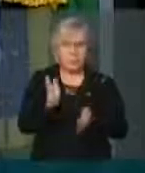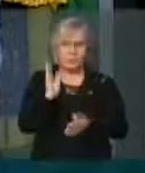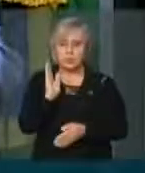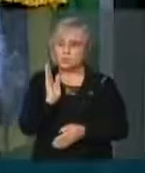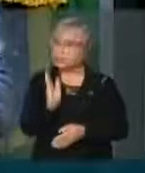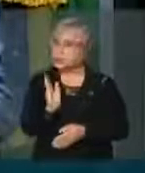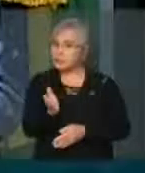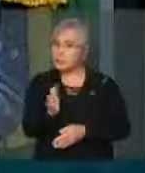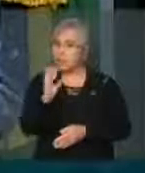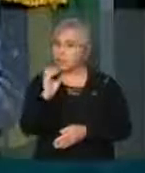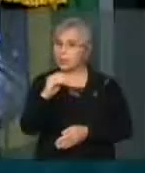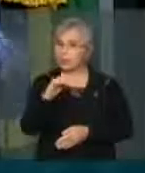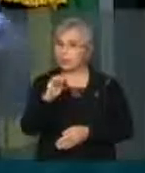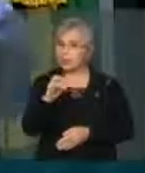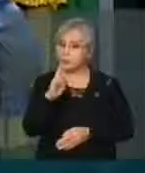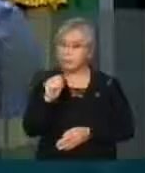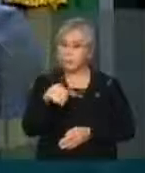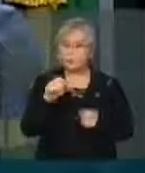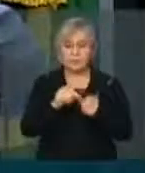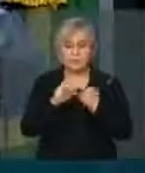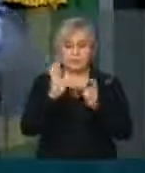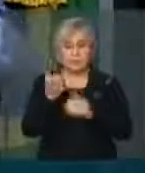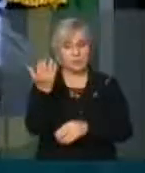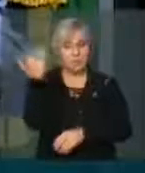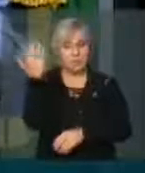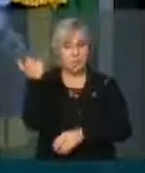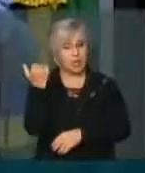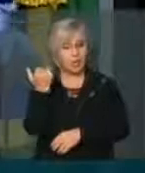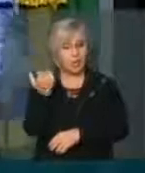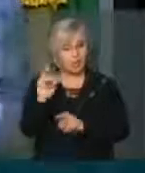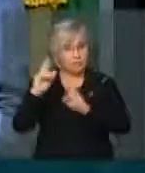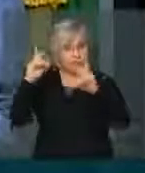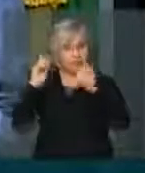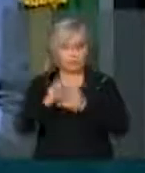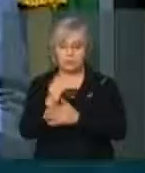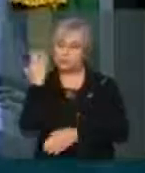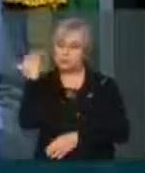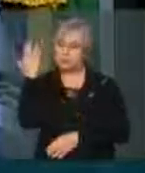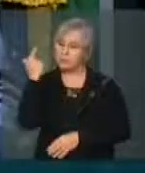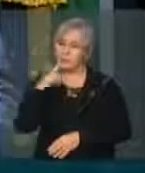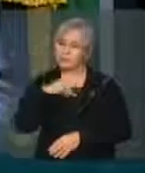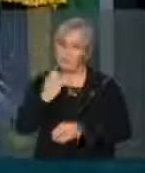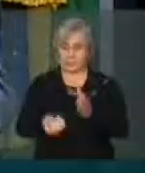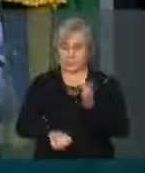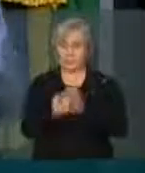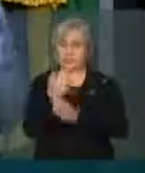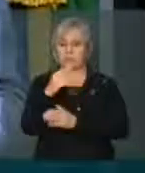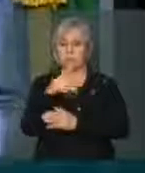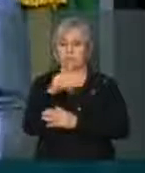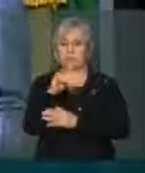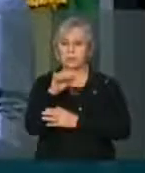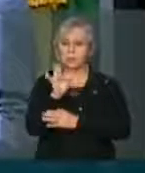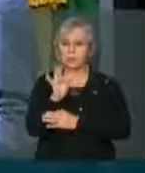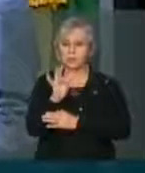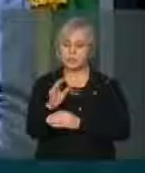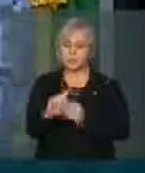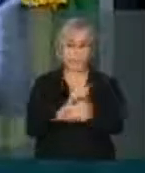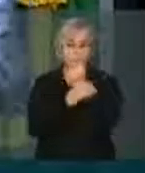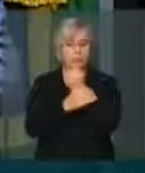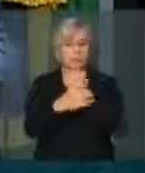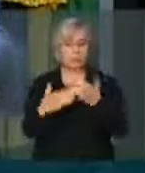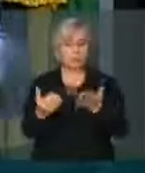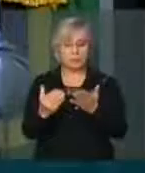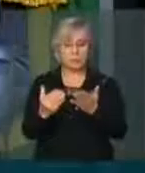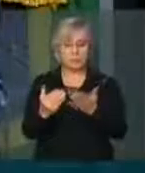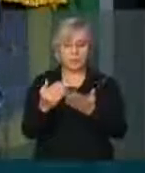Contran fazem isso. Há poucos anos atrás, inventaram um kit de sobrevivência e de segurança, e